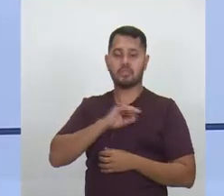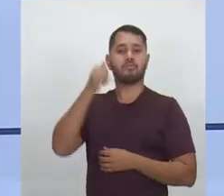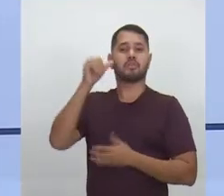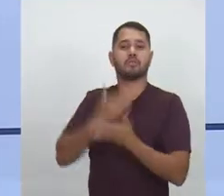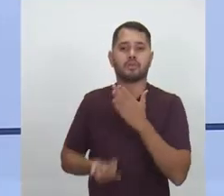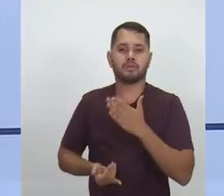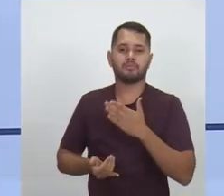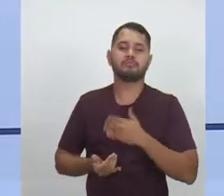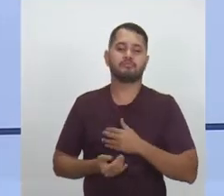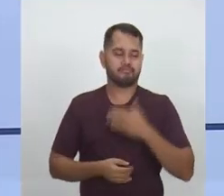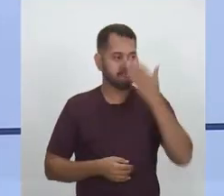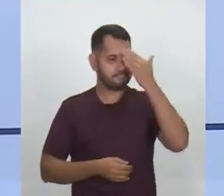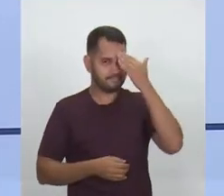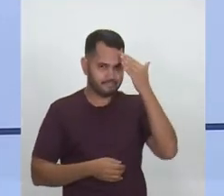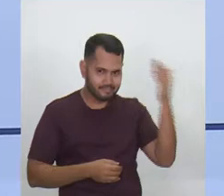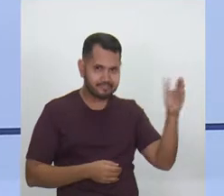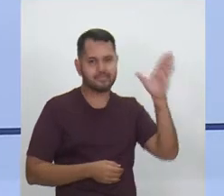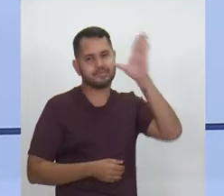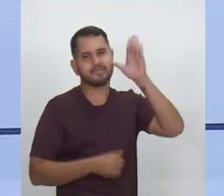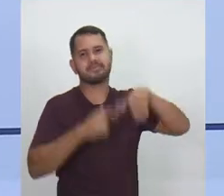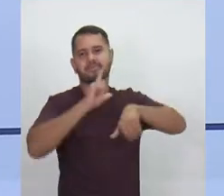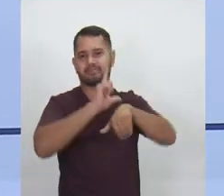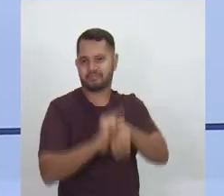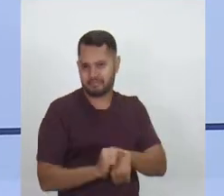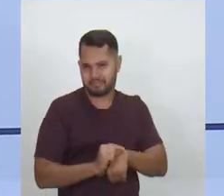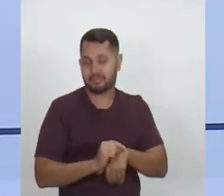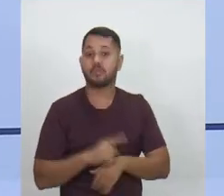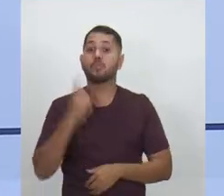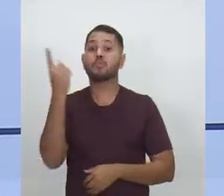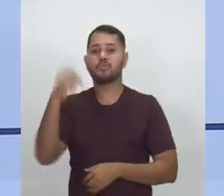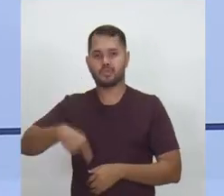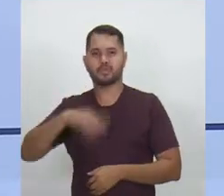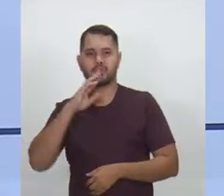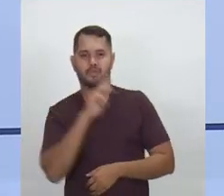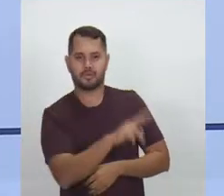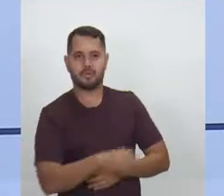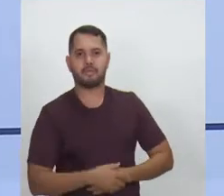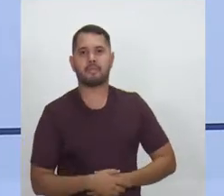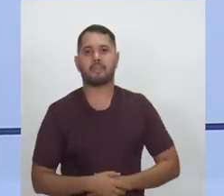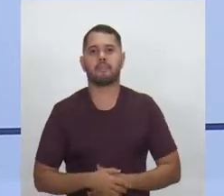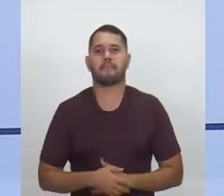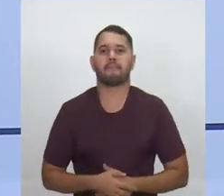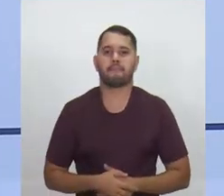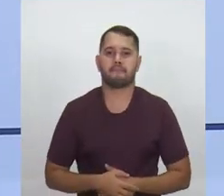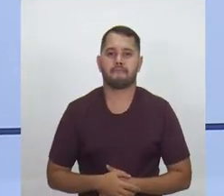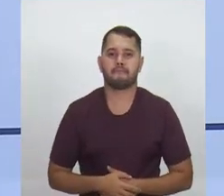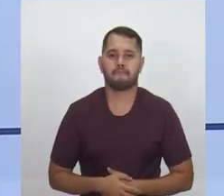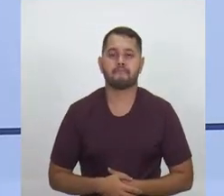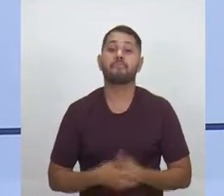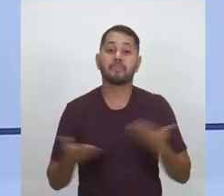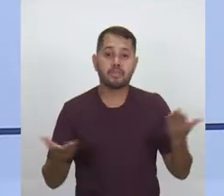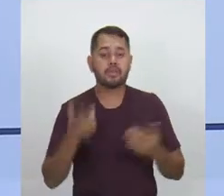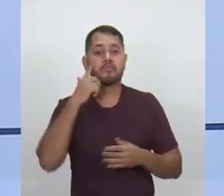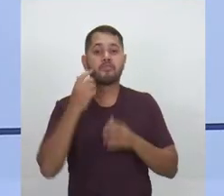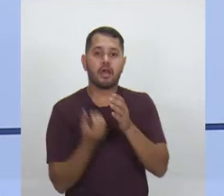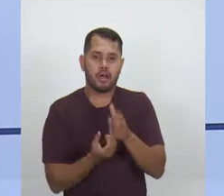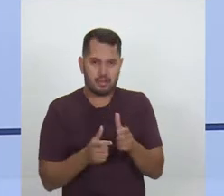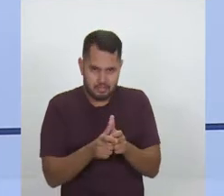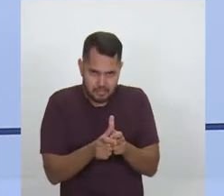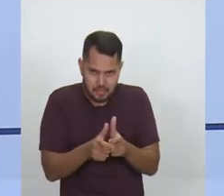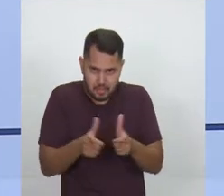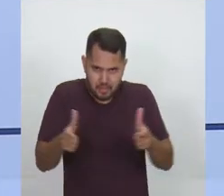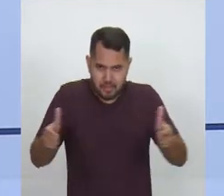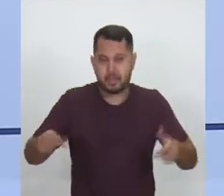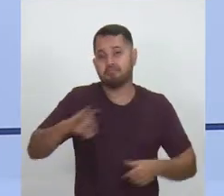tempo. Obrigado, candidato. tempo acabou, infelizmente. Um minuto agora para a réplica. Nós vamos aumentar o efetivo das forças de